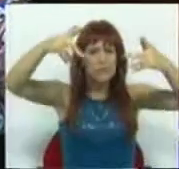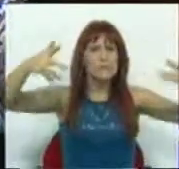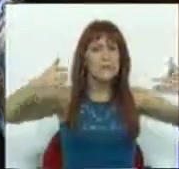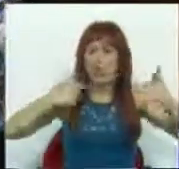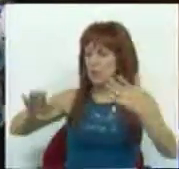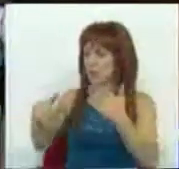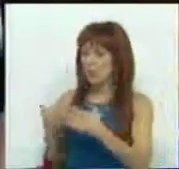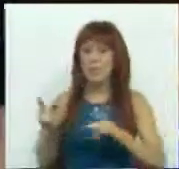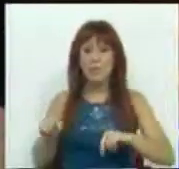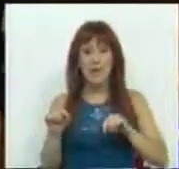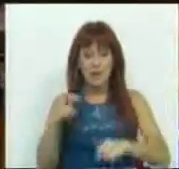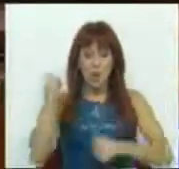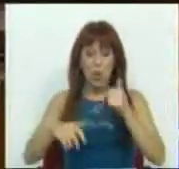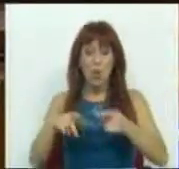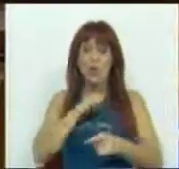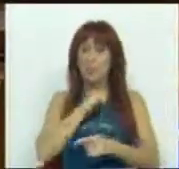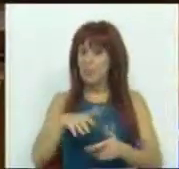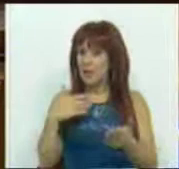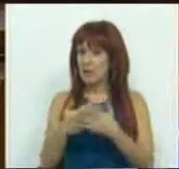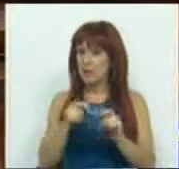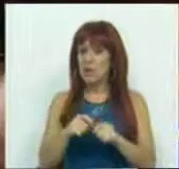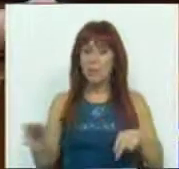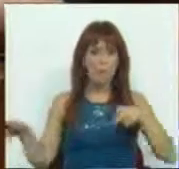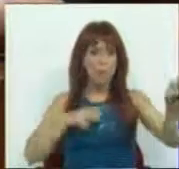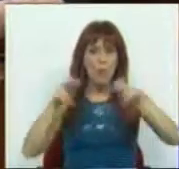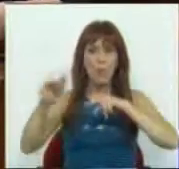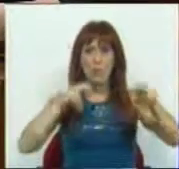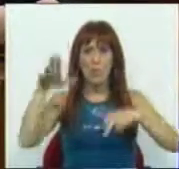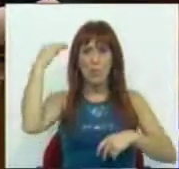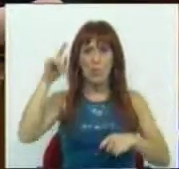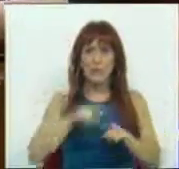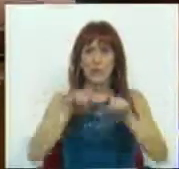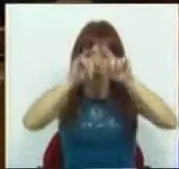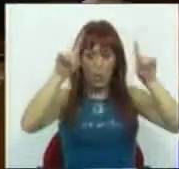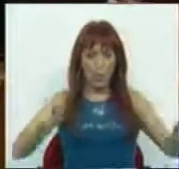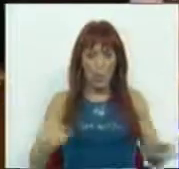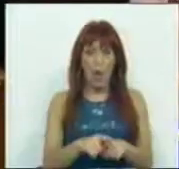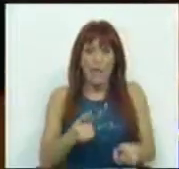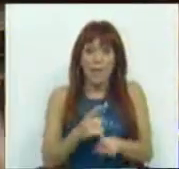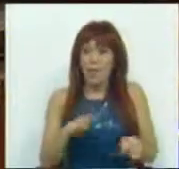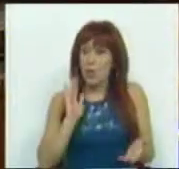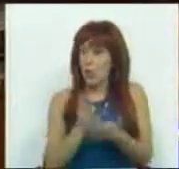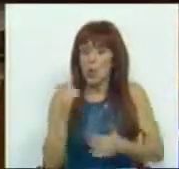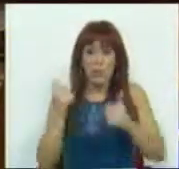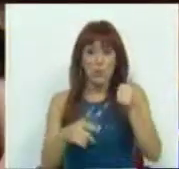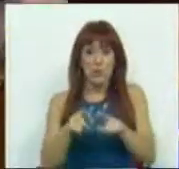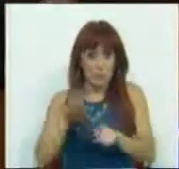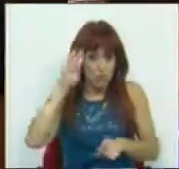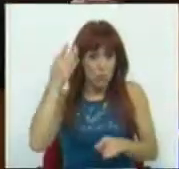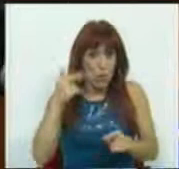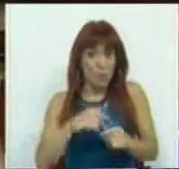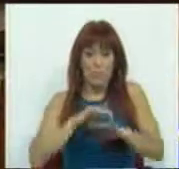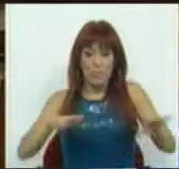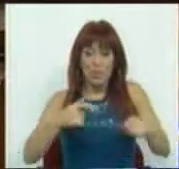E propomos também que neste concurso seja permitida a mobilidade de professores de quadro, já que no último concurso, como é sabido,